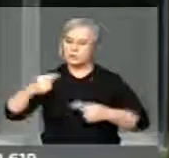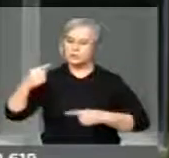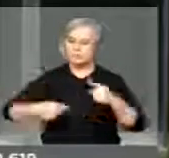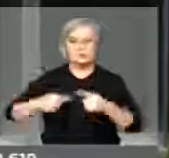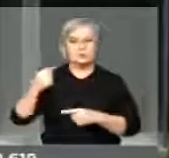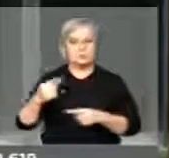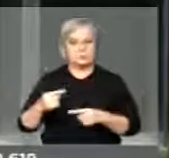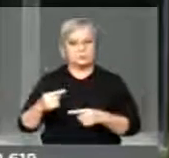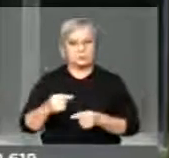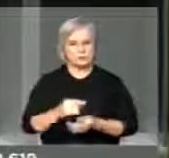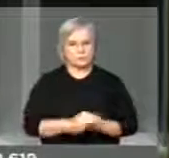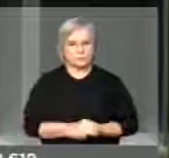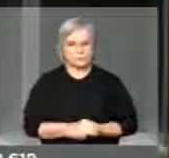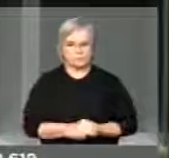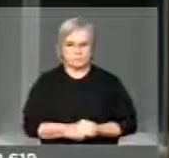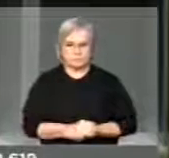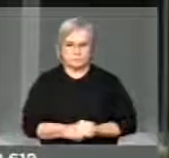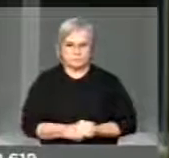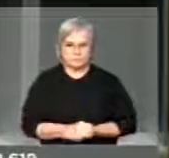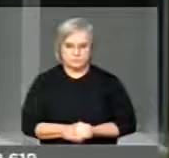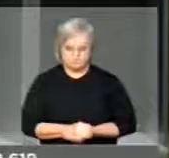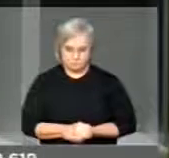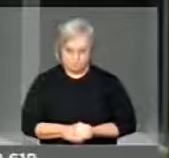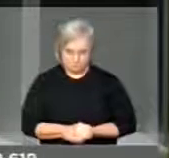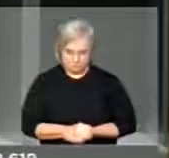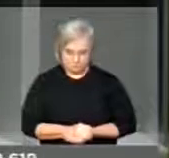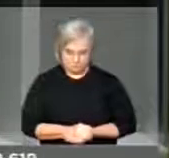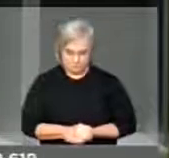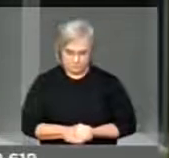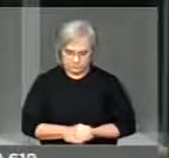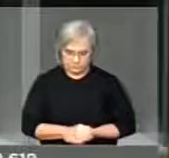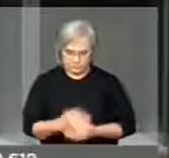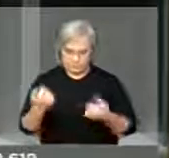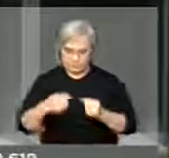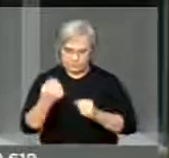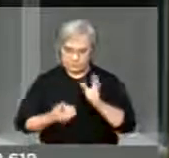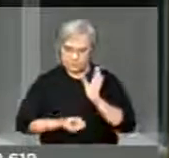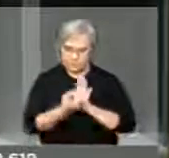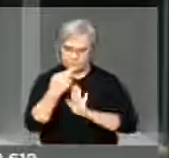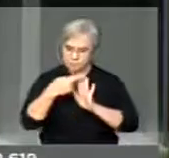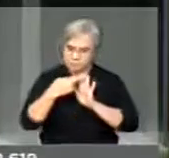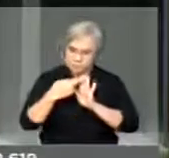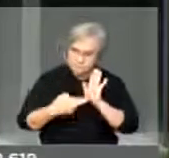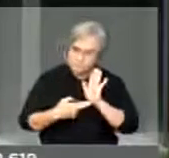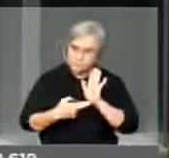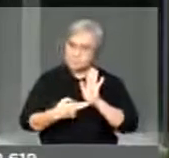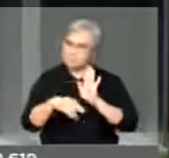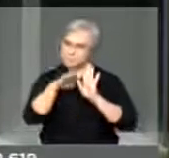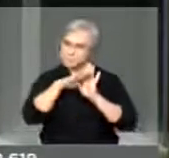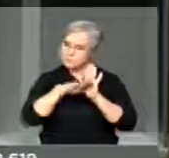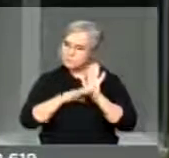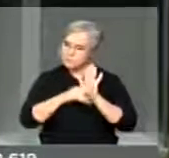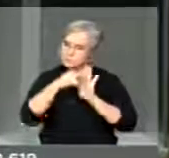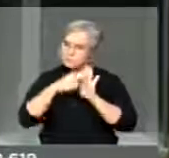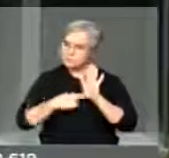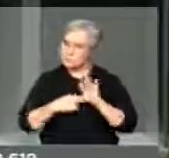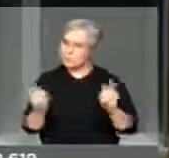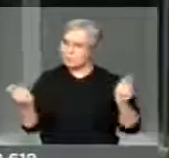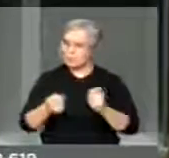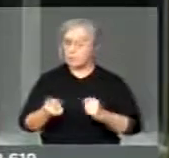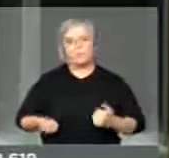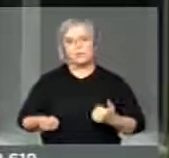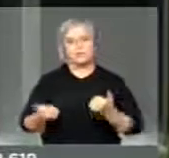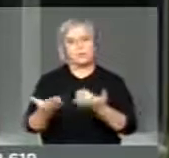e criar normativas que possam dar